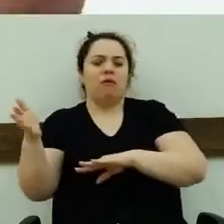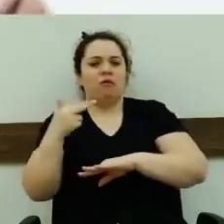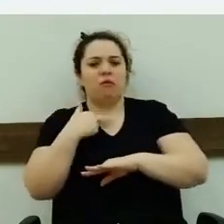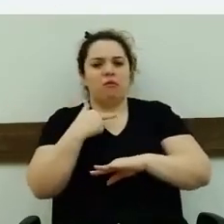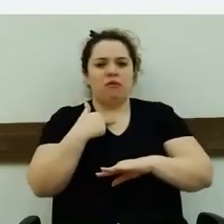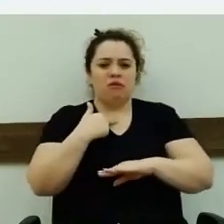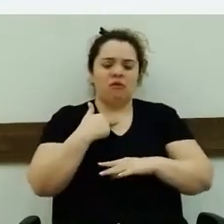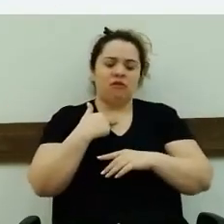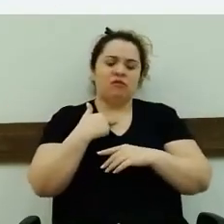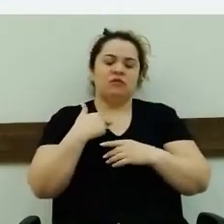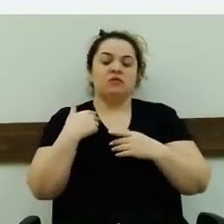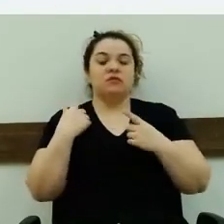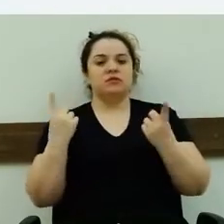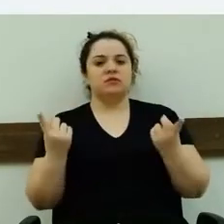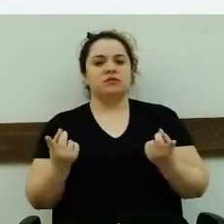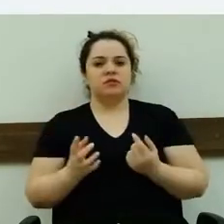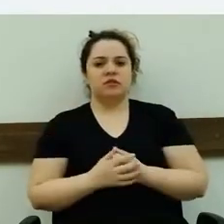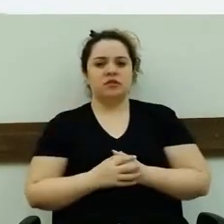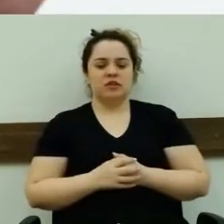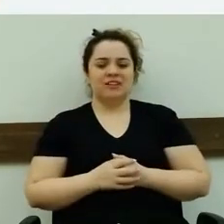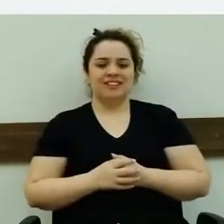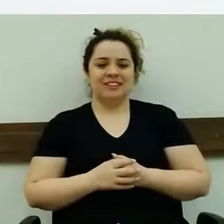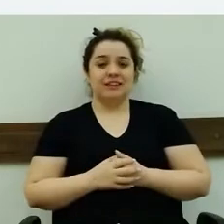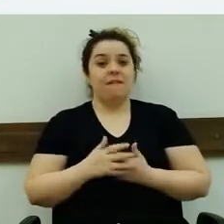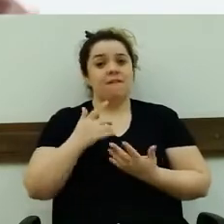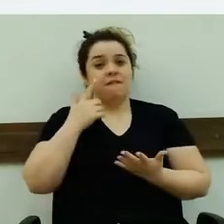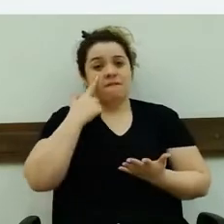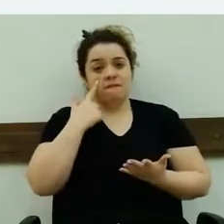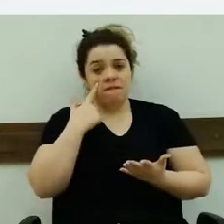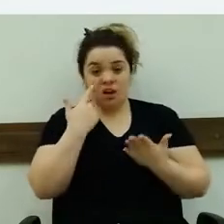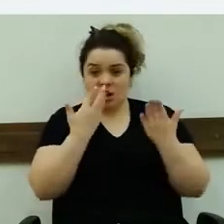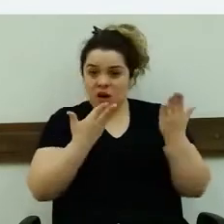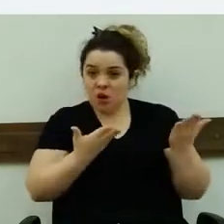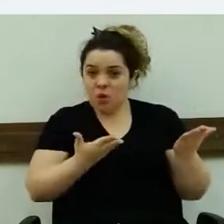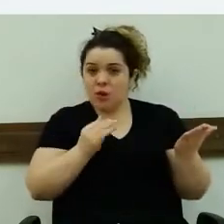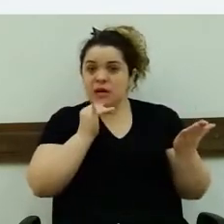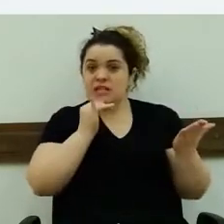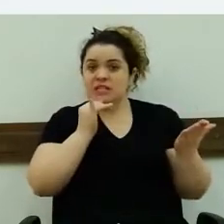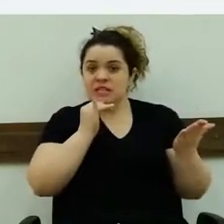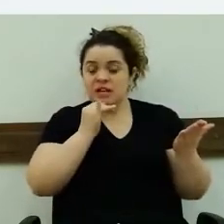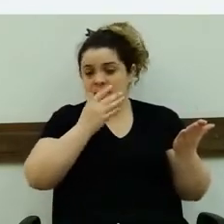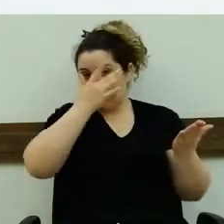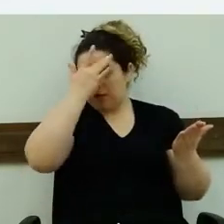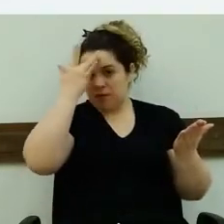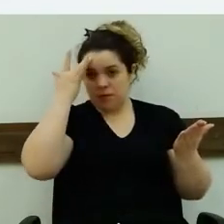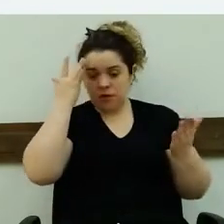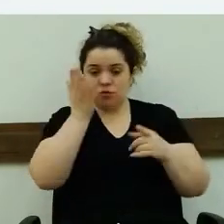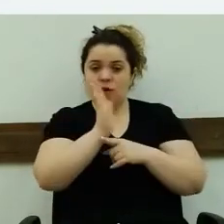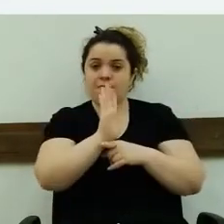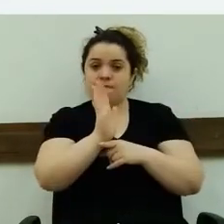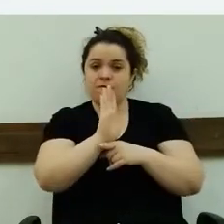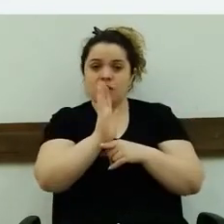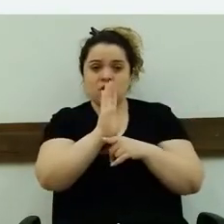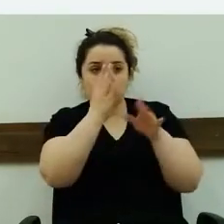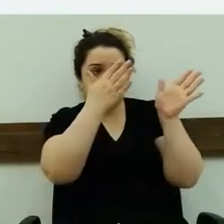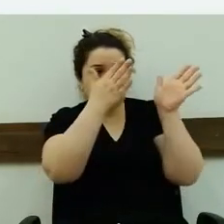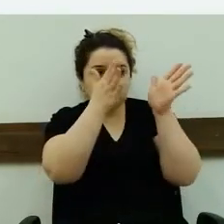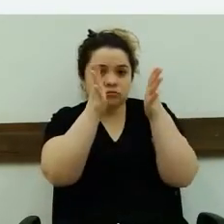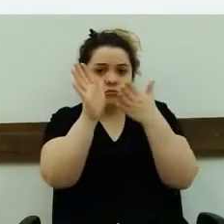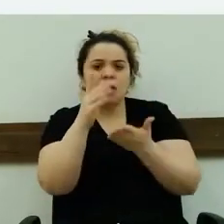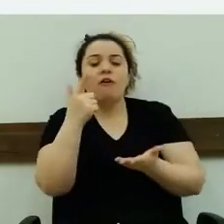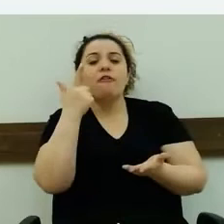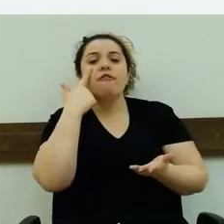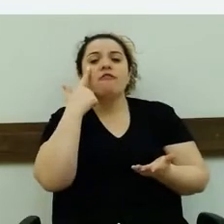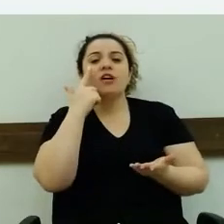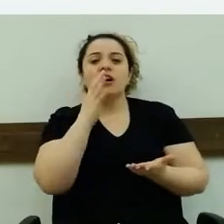na reunião da escola. Cara, veja o exemplo que esse cidadão aí nos deu hoje. Veja o exemplo do cara.